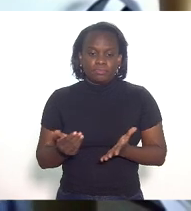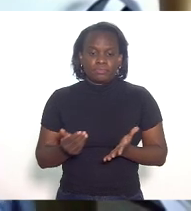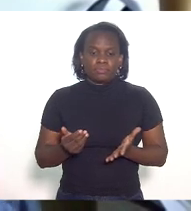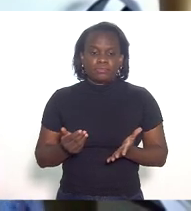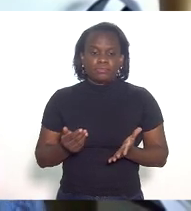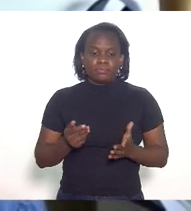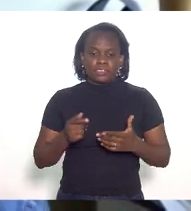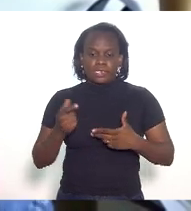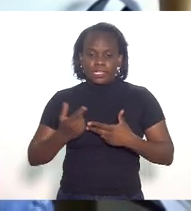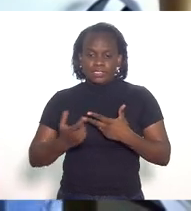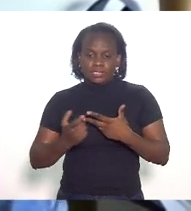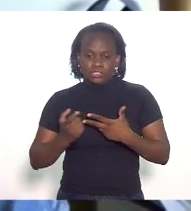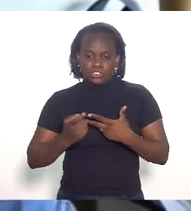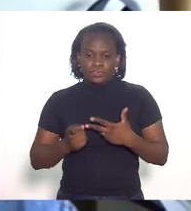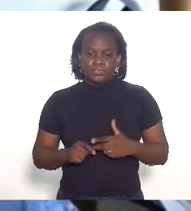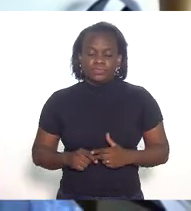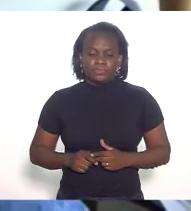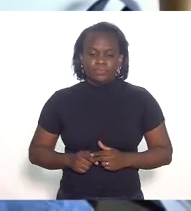executivo